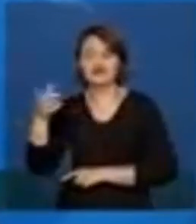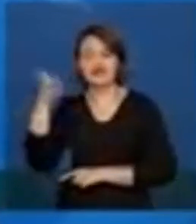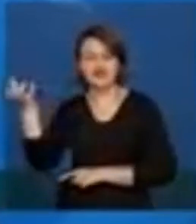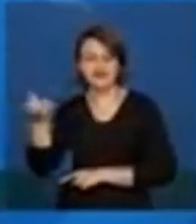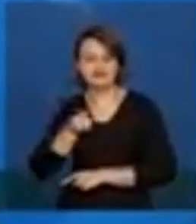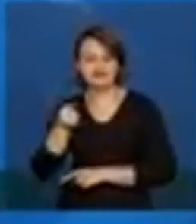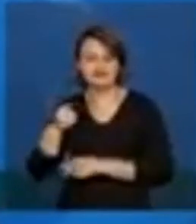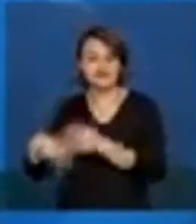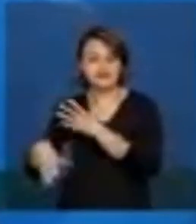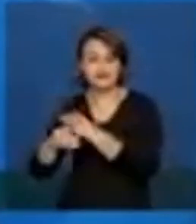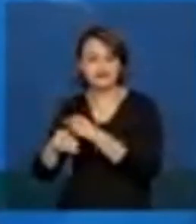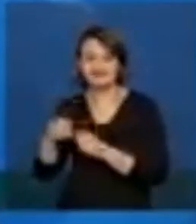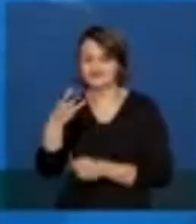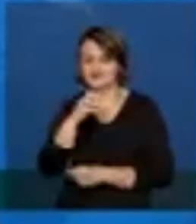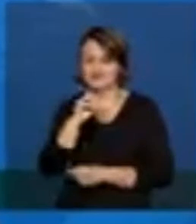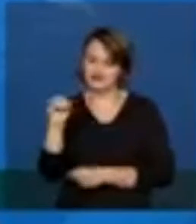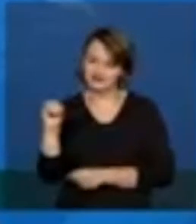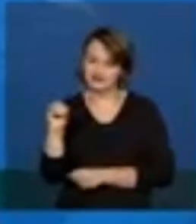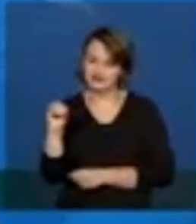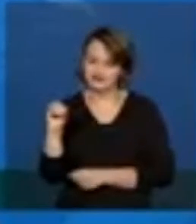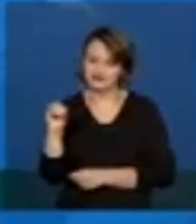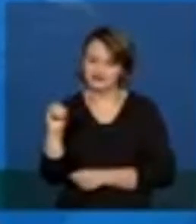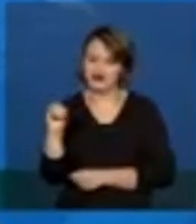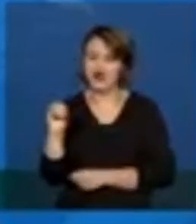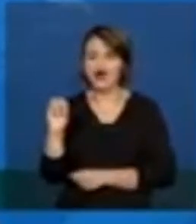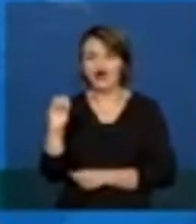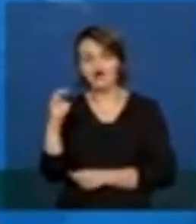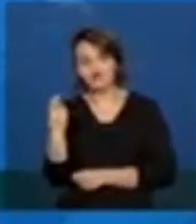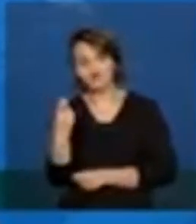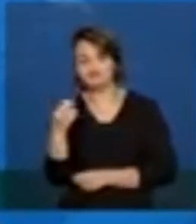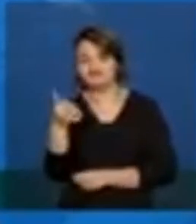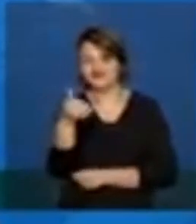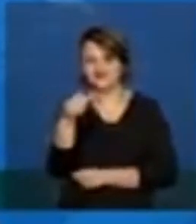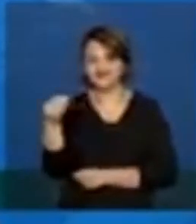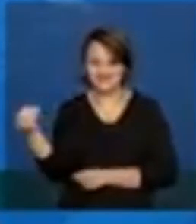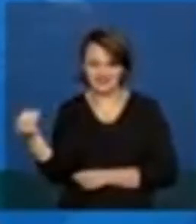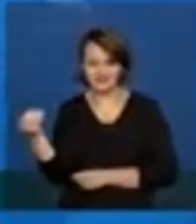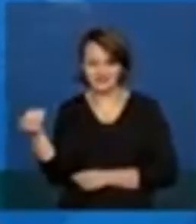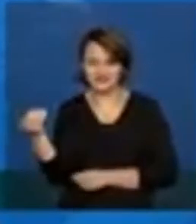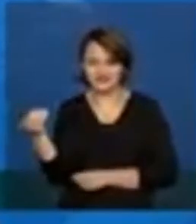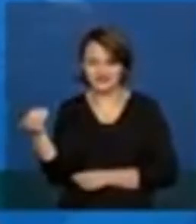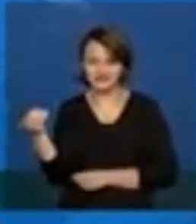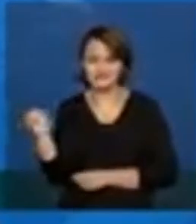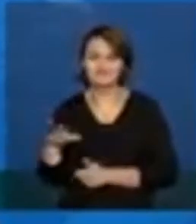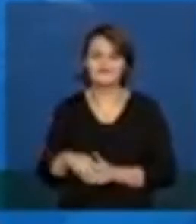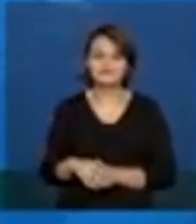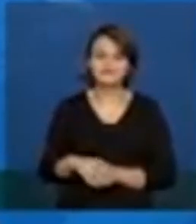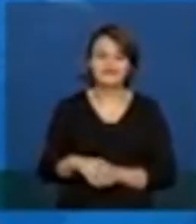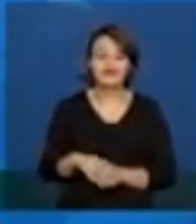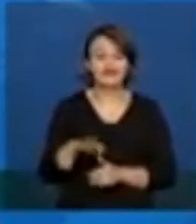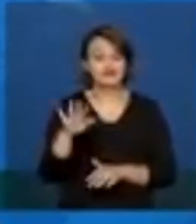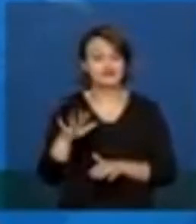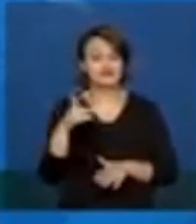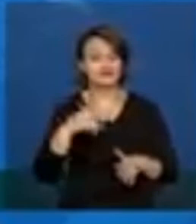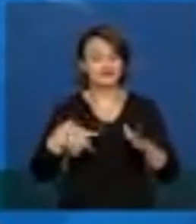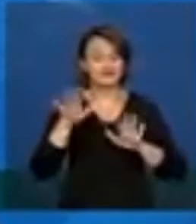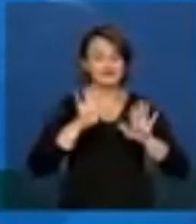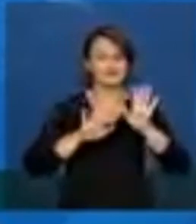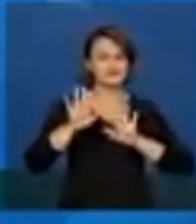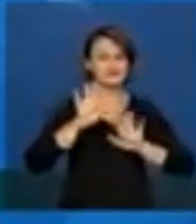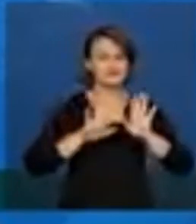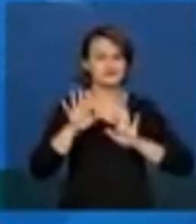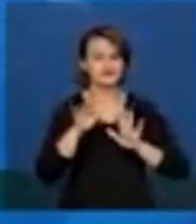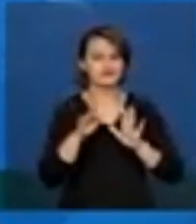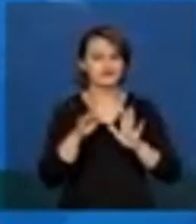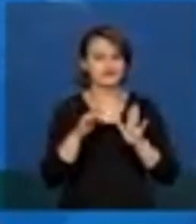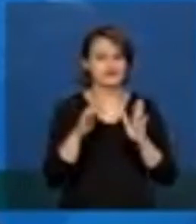esta extensão de R$ 300,00, no caso de uma cota, ou de R 600,00, no caso, a segunda cota. Então, o cuidado ali é que, independente